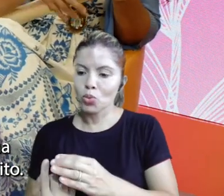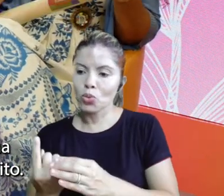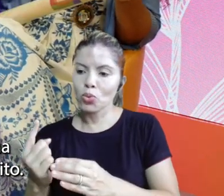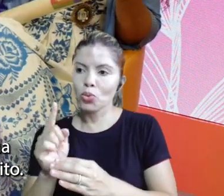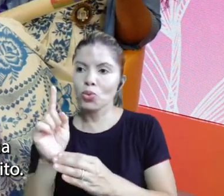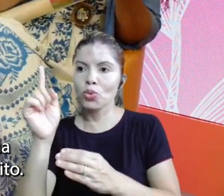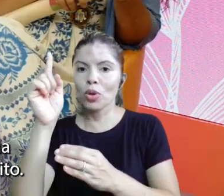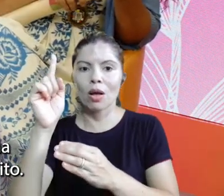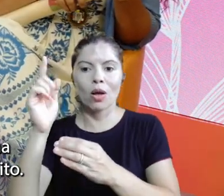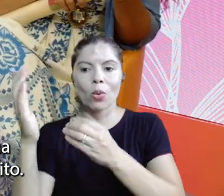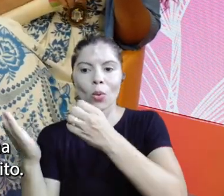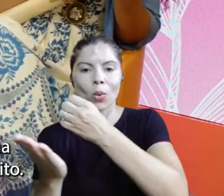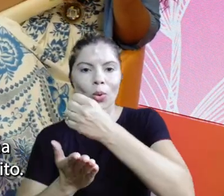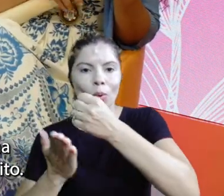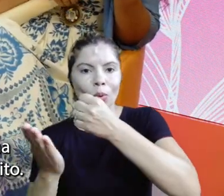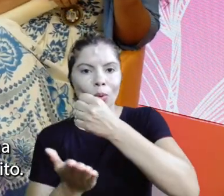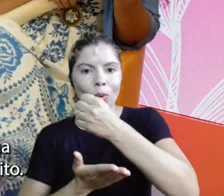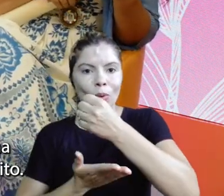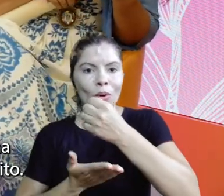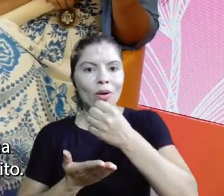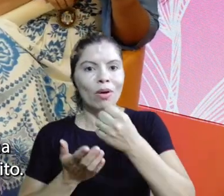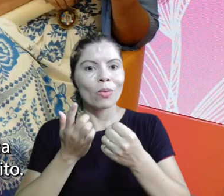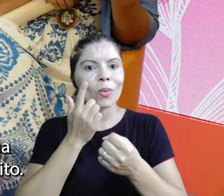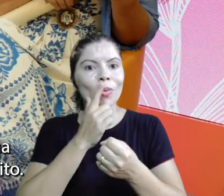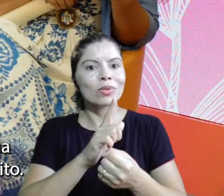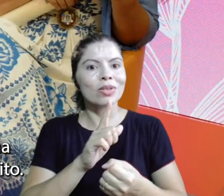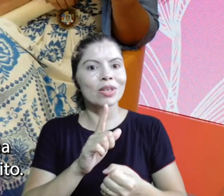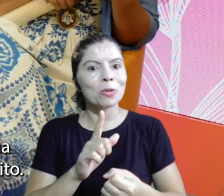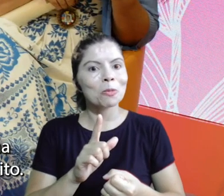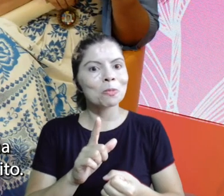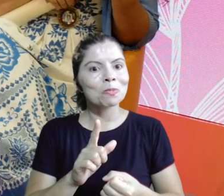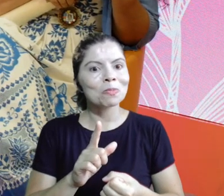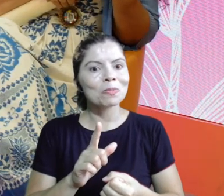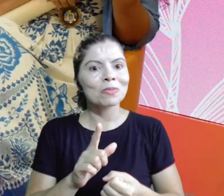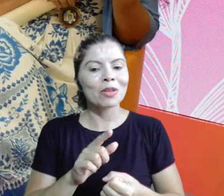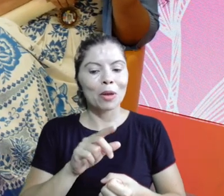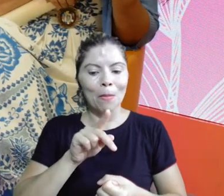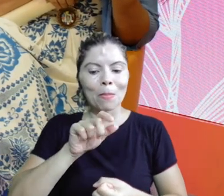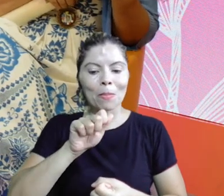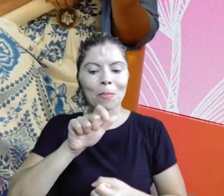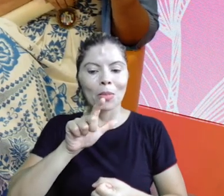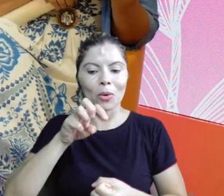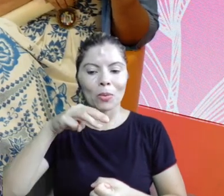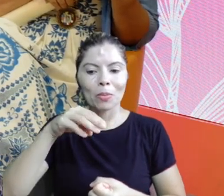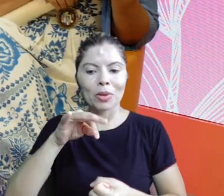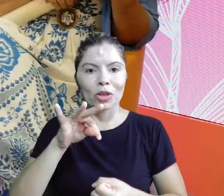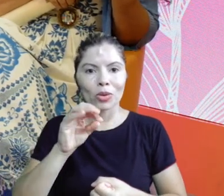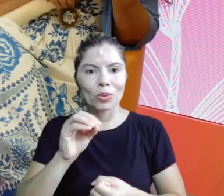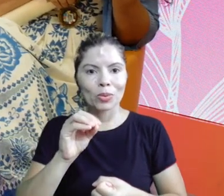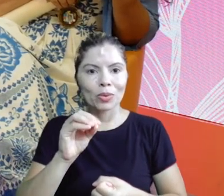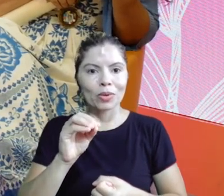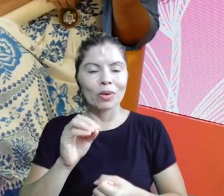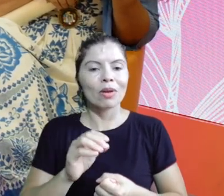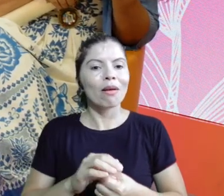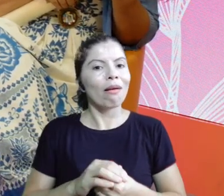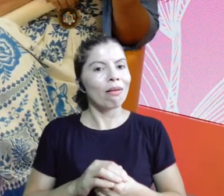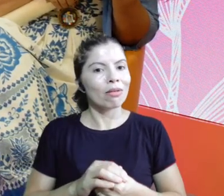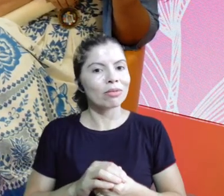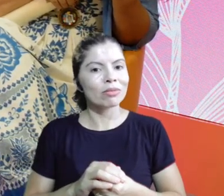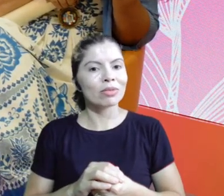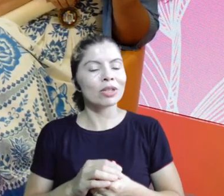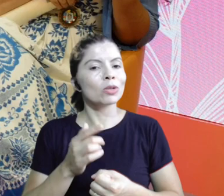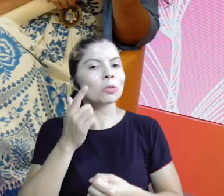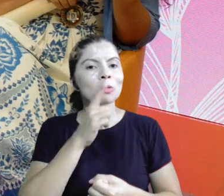cortou, entrou na cozinha e voltou com um bocado de palmito, o palmito no lugar do coco,